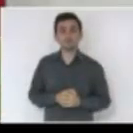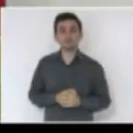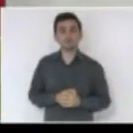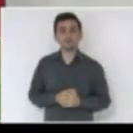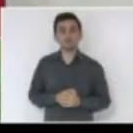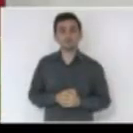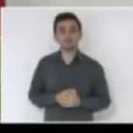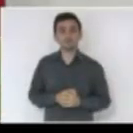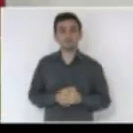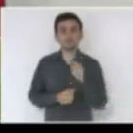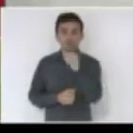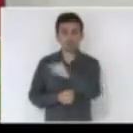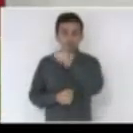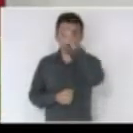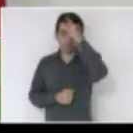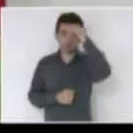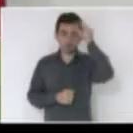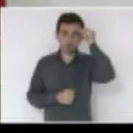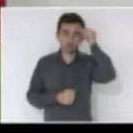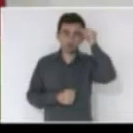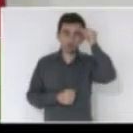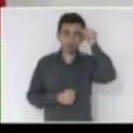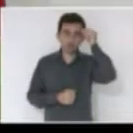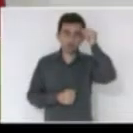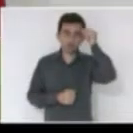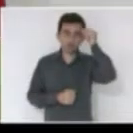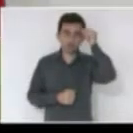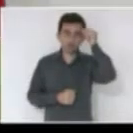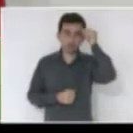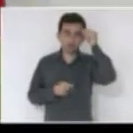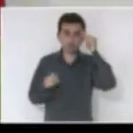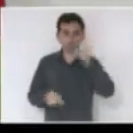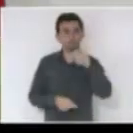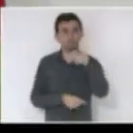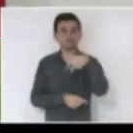Vai ver lá o prefeito Zé Milton, lá da Valosa Sombrio.